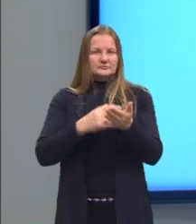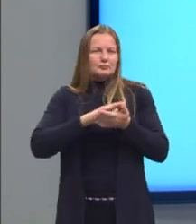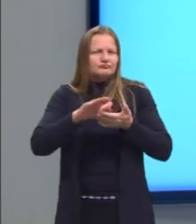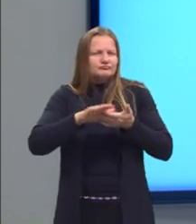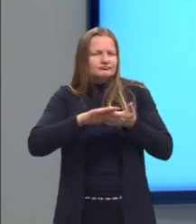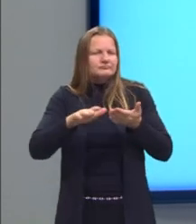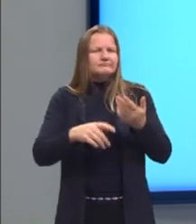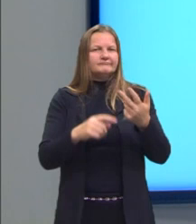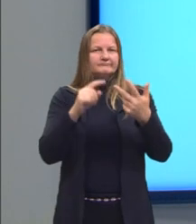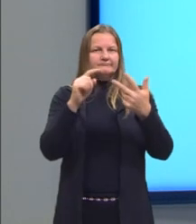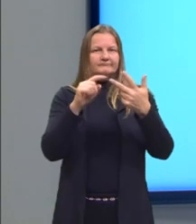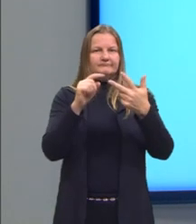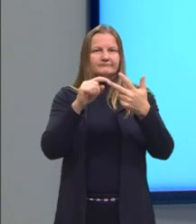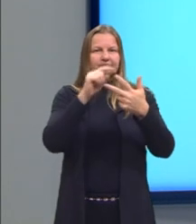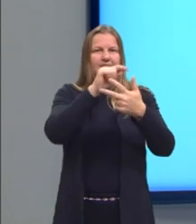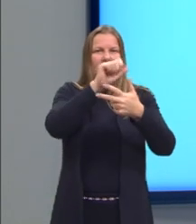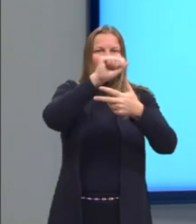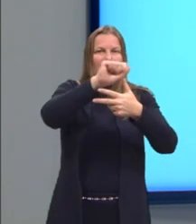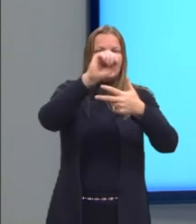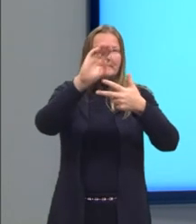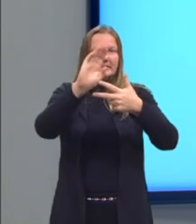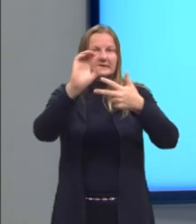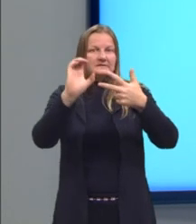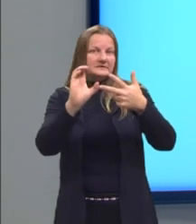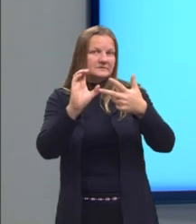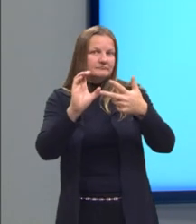Vamos nos atentar às palavras.